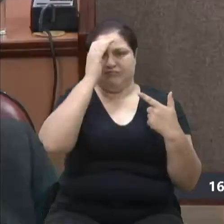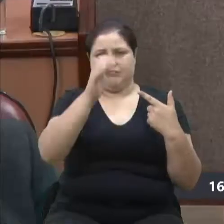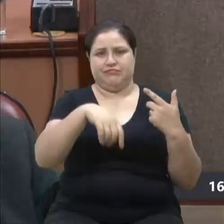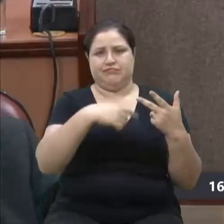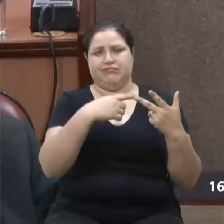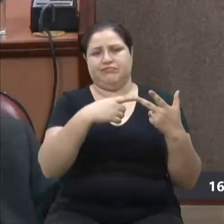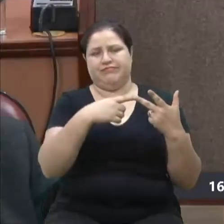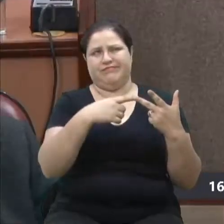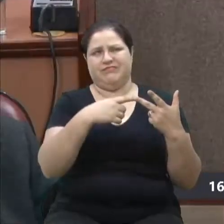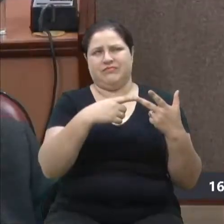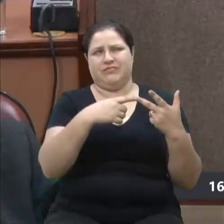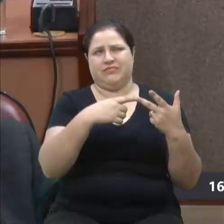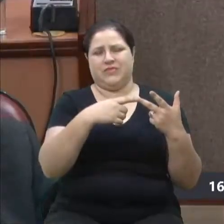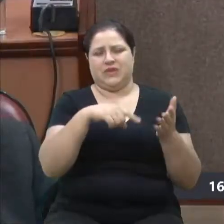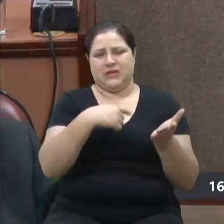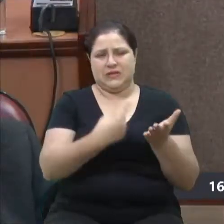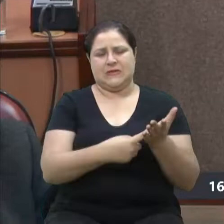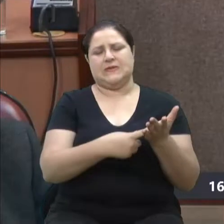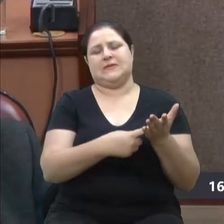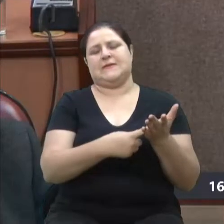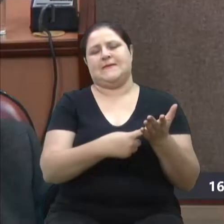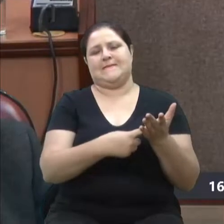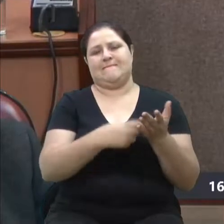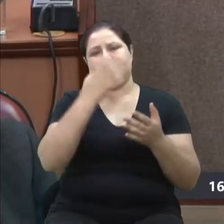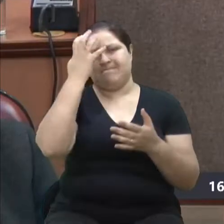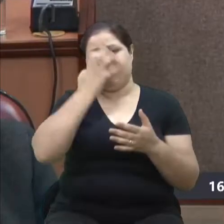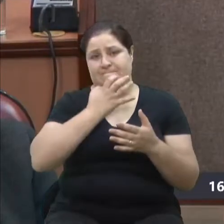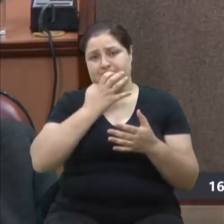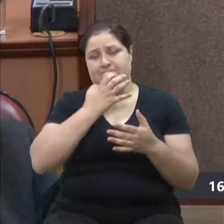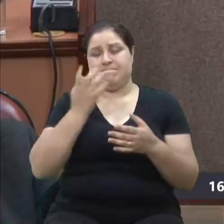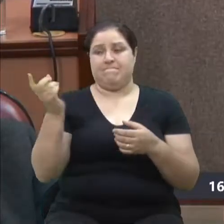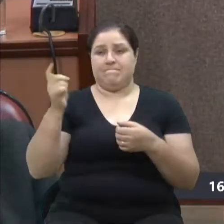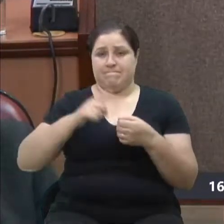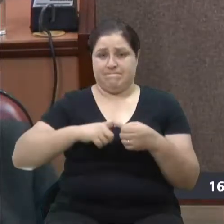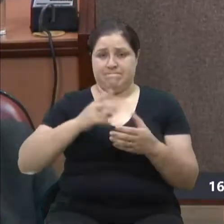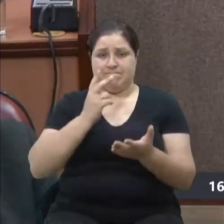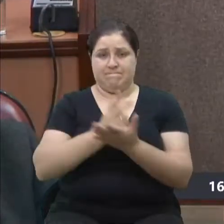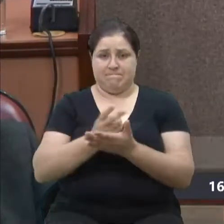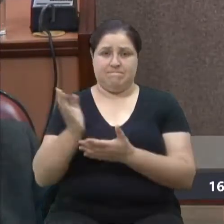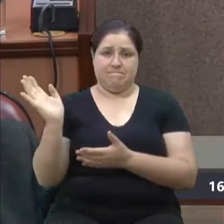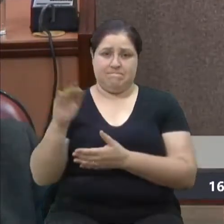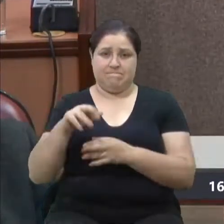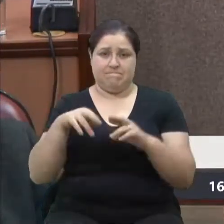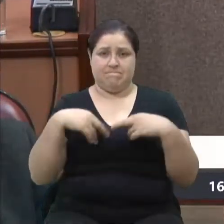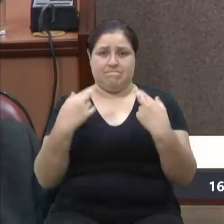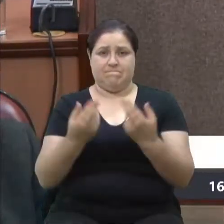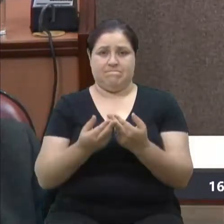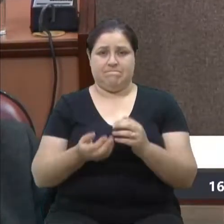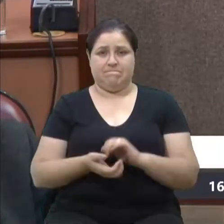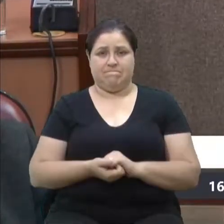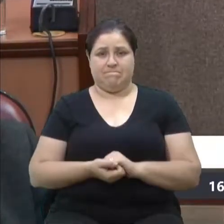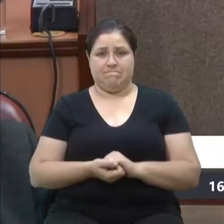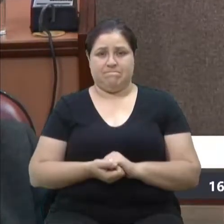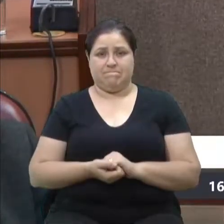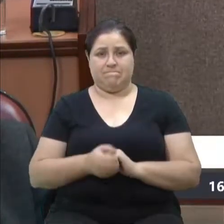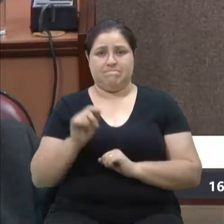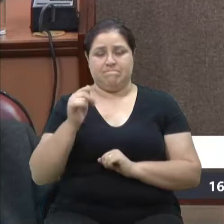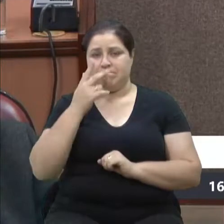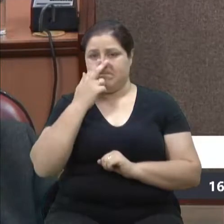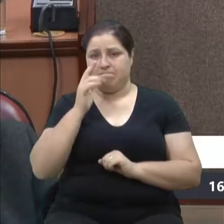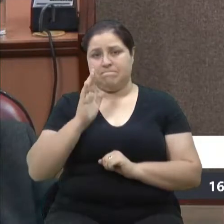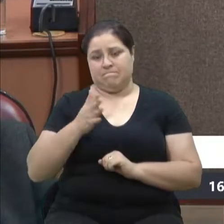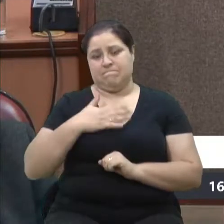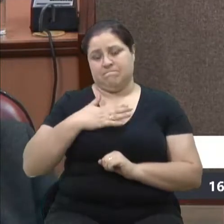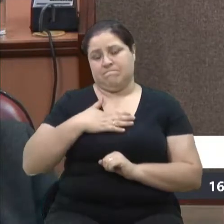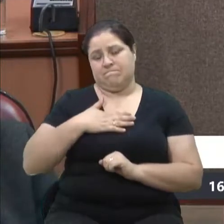mas elas voltam à necessidade da gente trazer sempre nas sessões, né. Assim como eu tenho uma